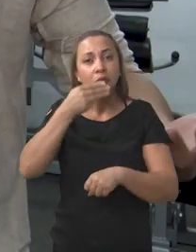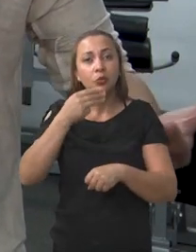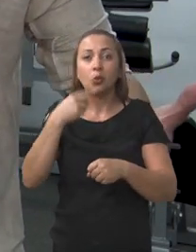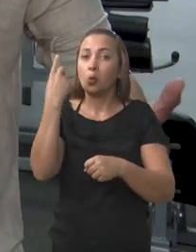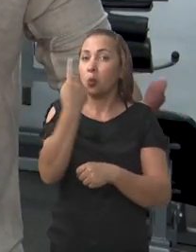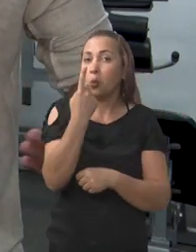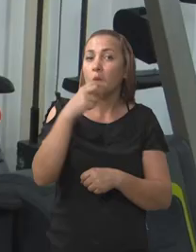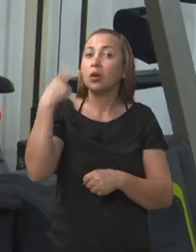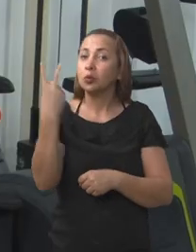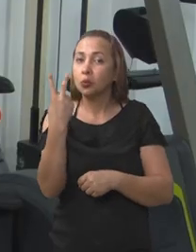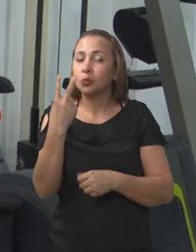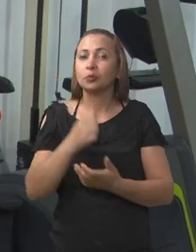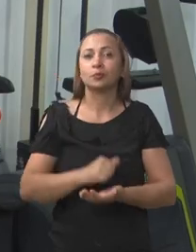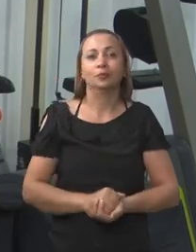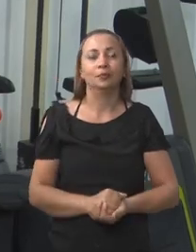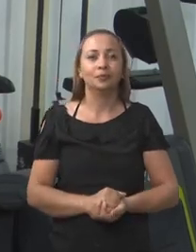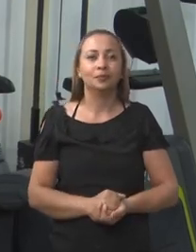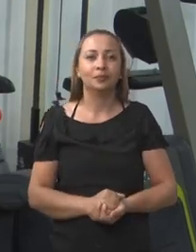também de tipo 2.